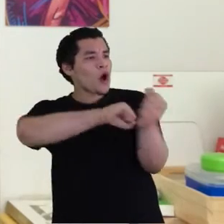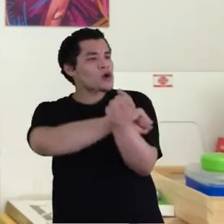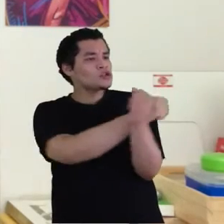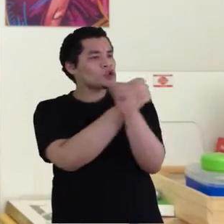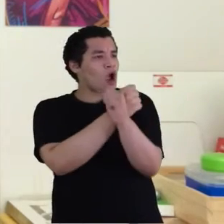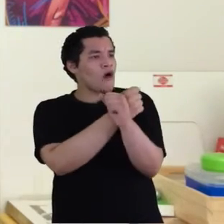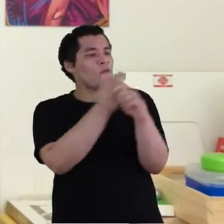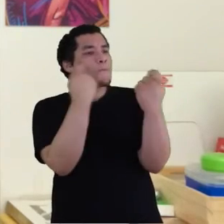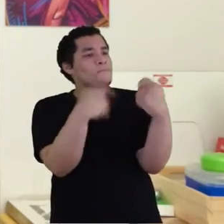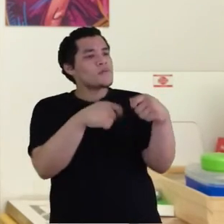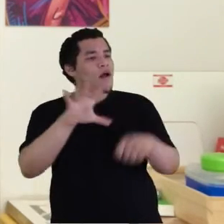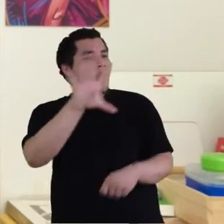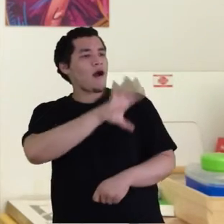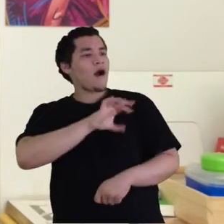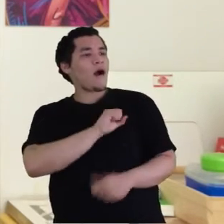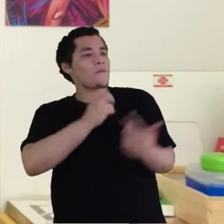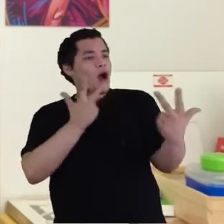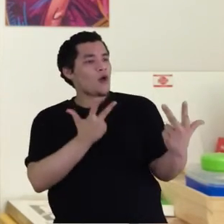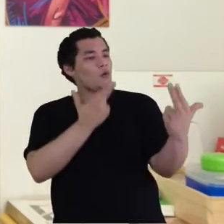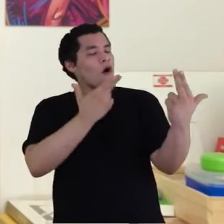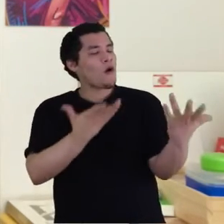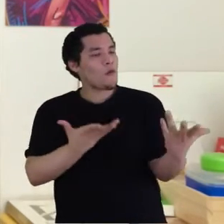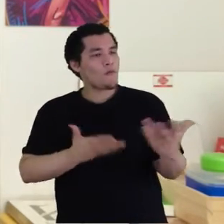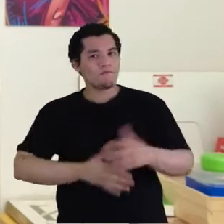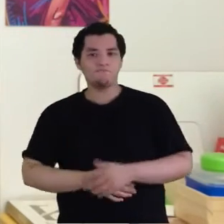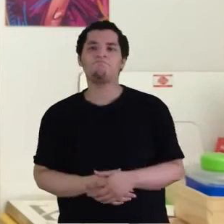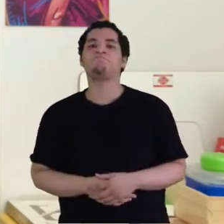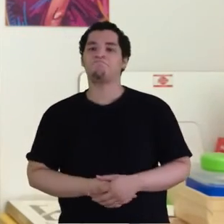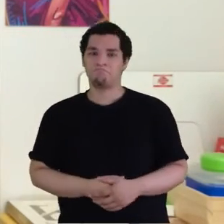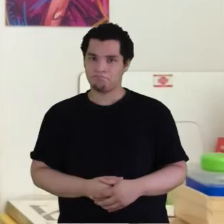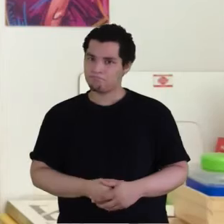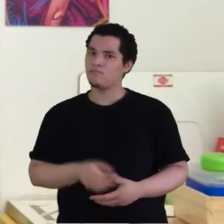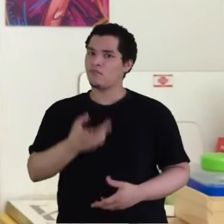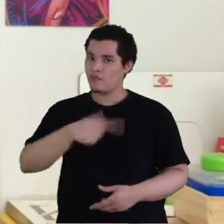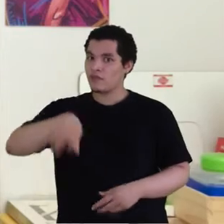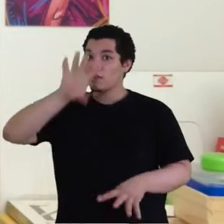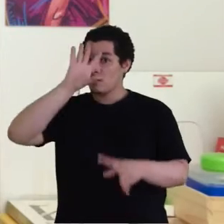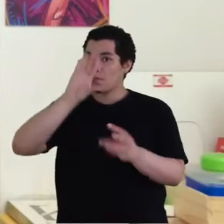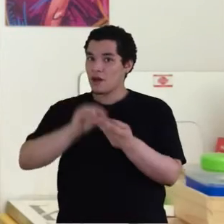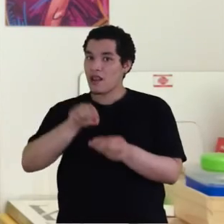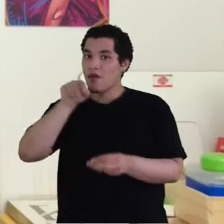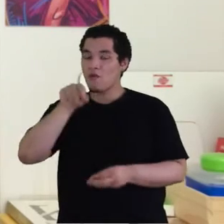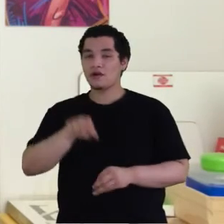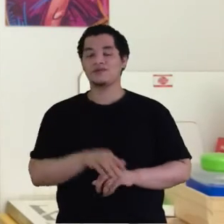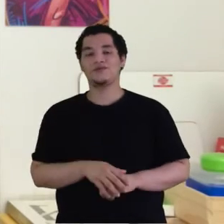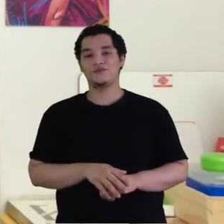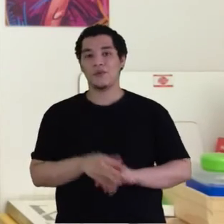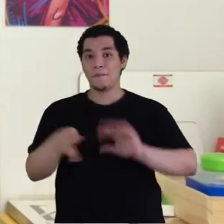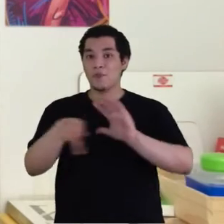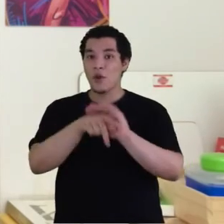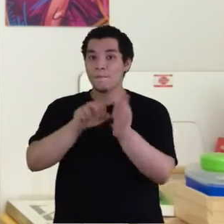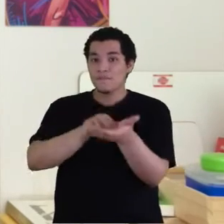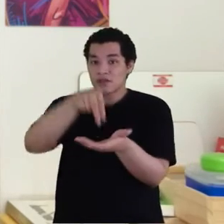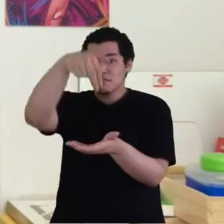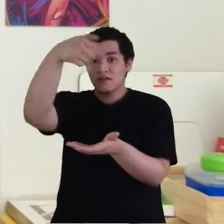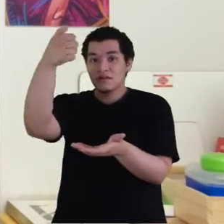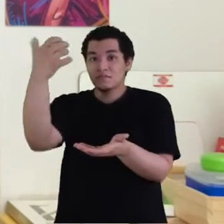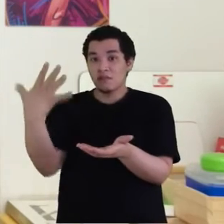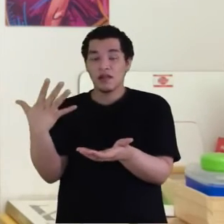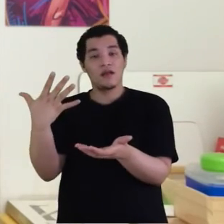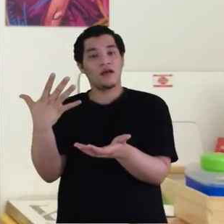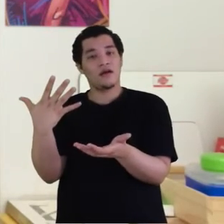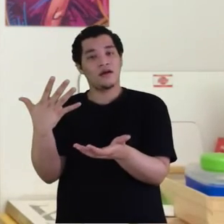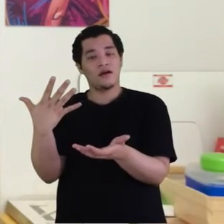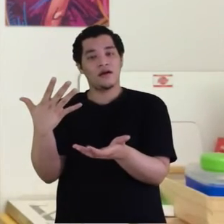como parte de si mesmo. Olha só essa interpretação que os Espíritos vão trazer para a gente quanto a essa